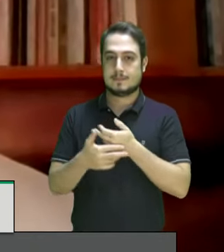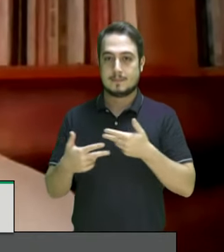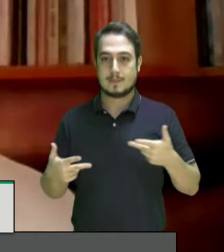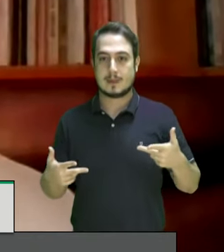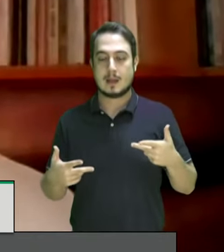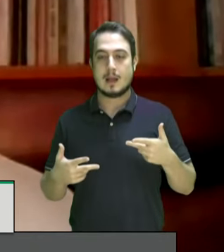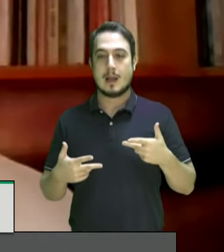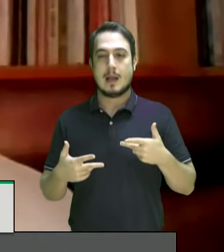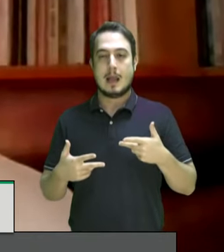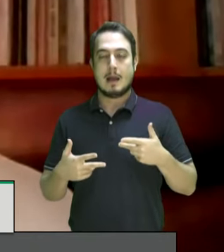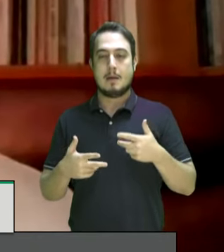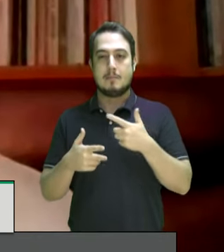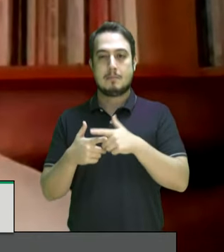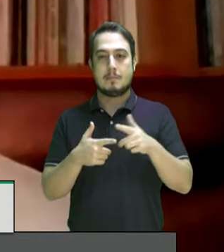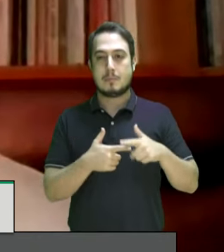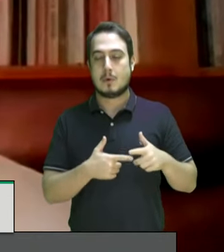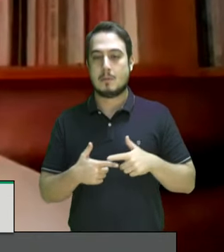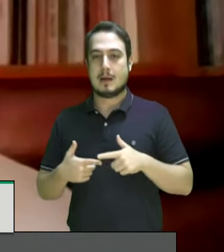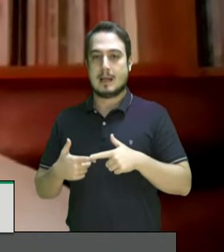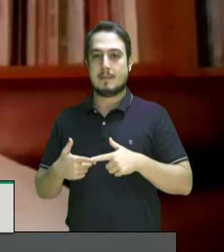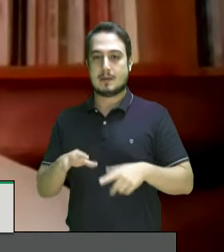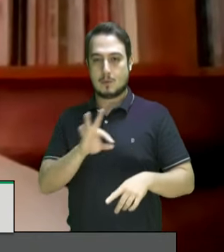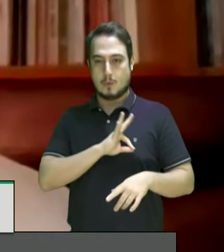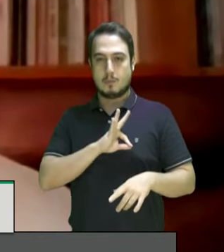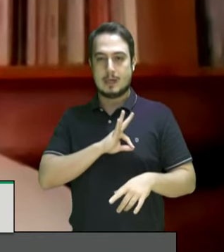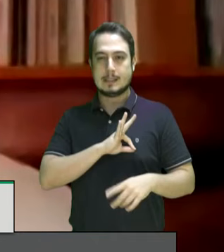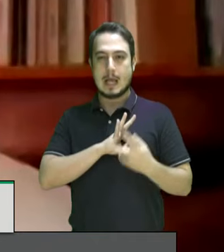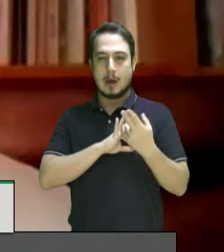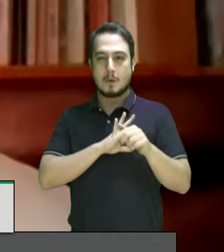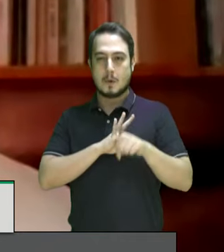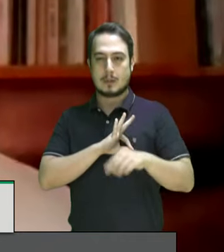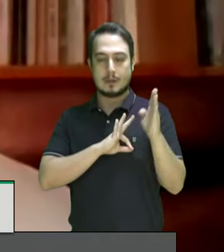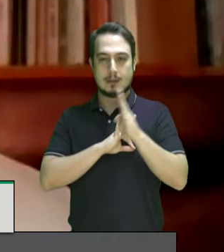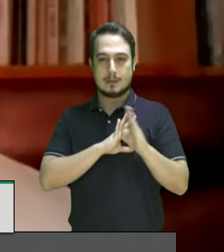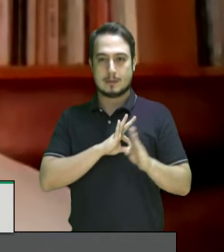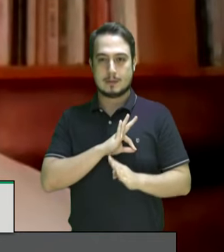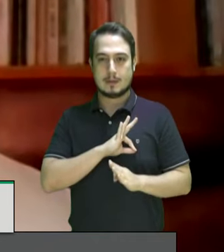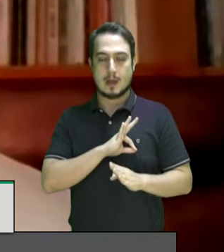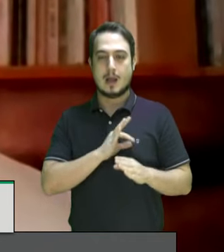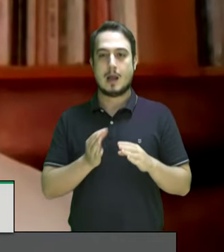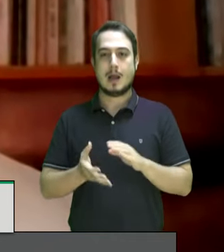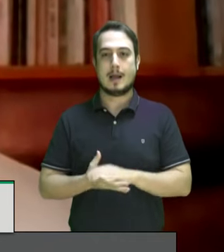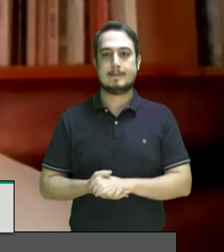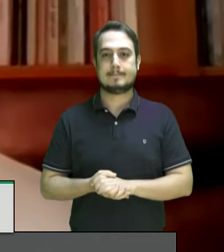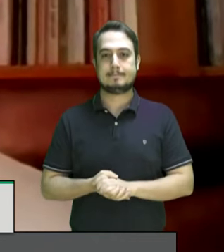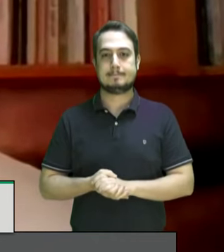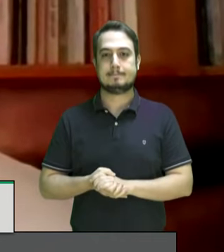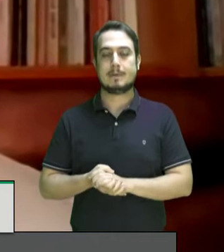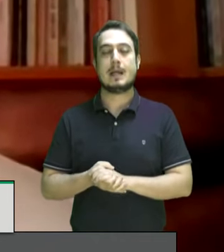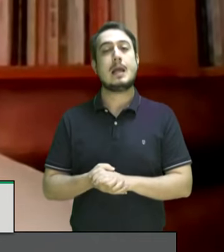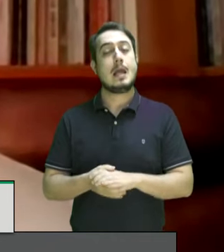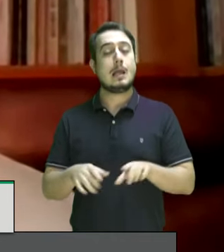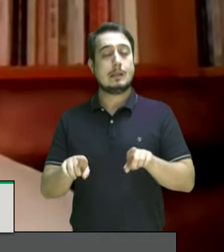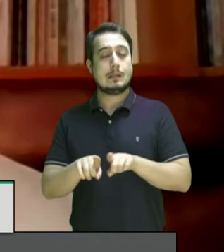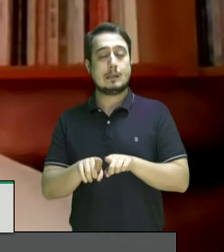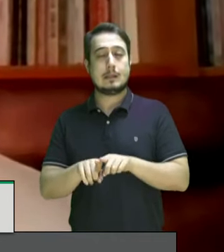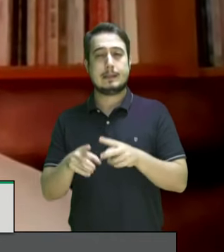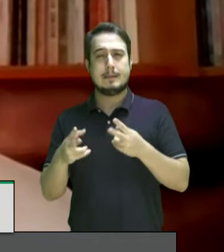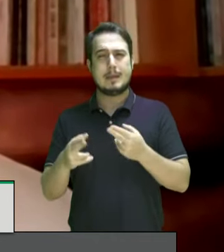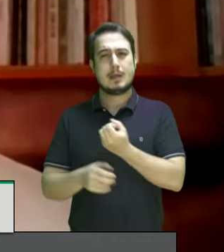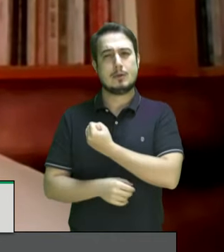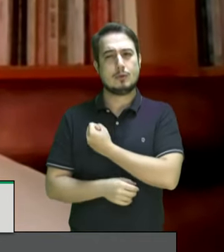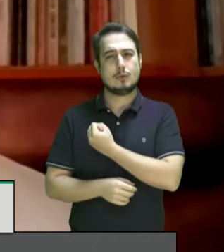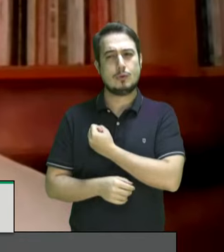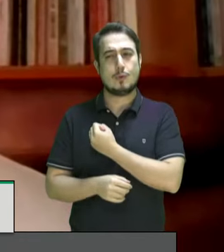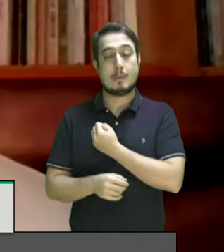polícia em Brasil, assim como em Colômbia, onde igualmente um número muito